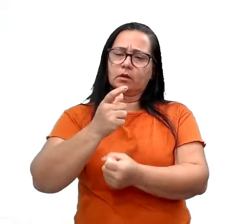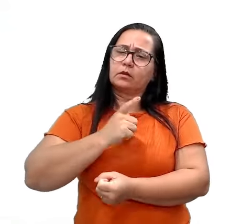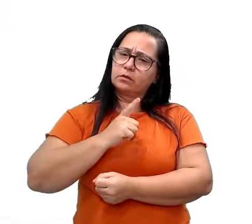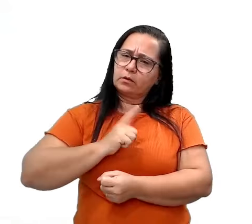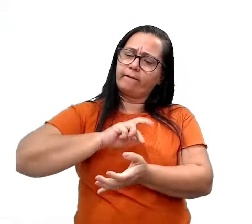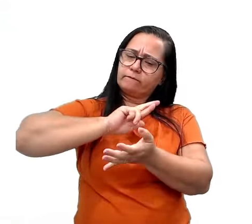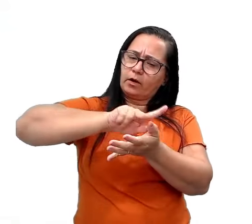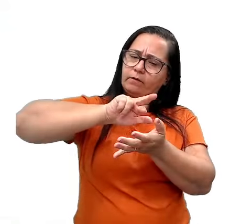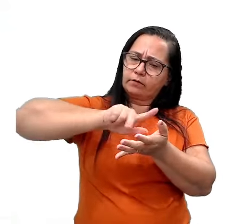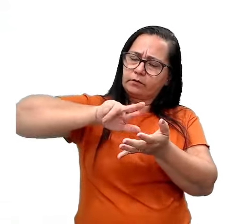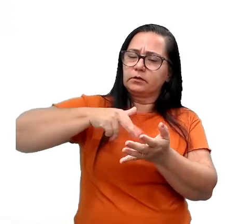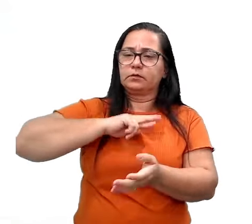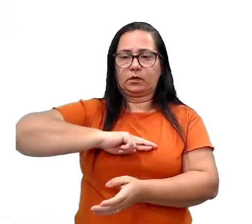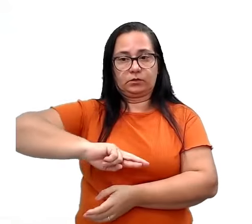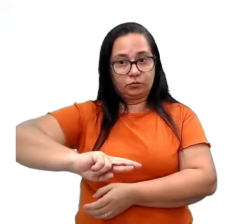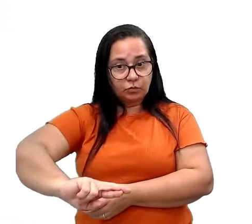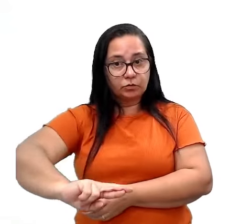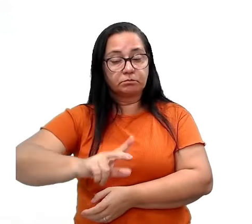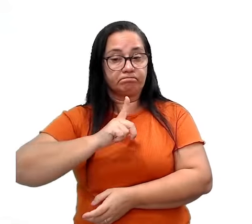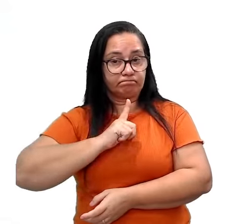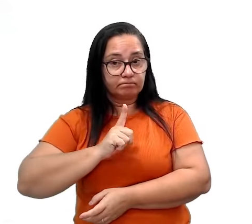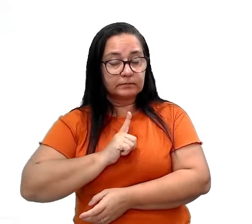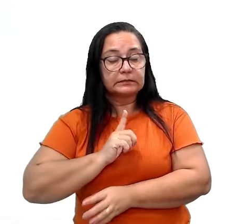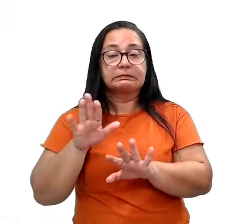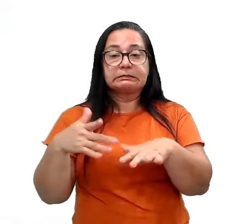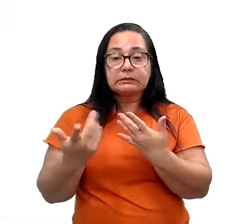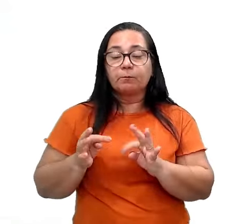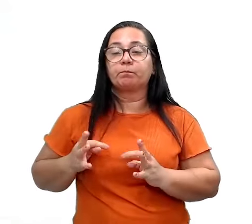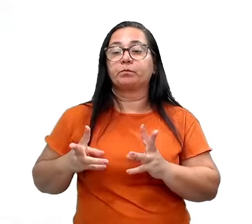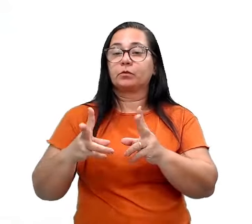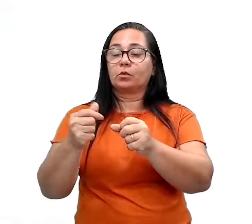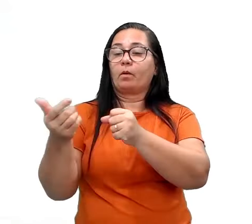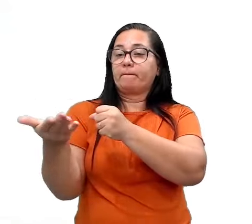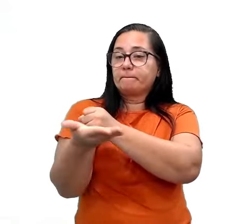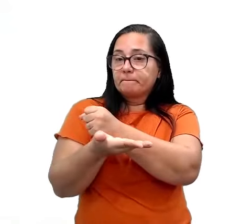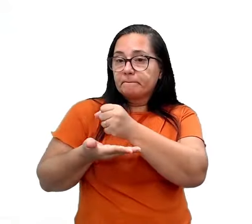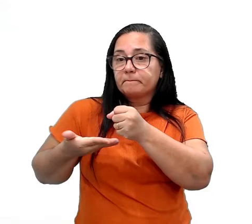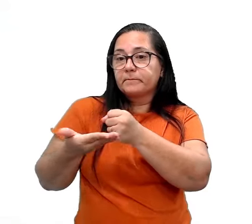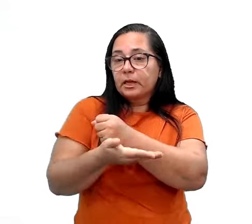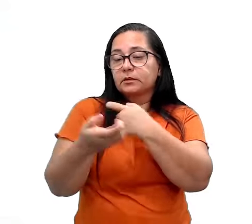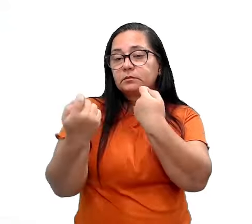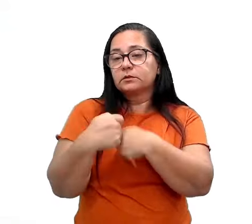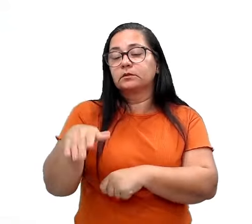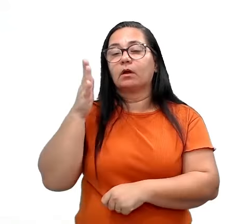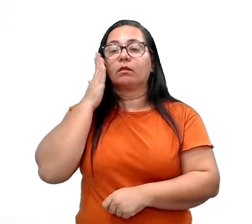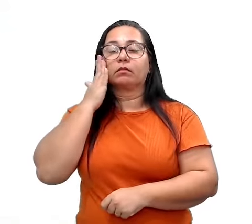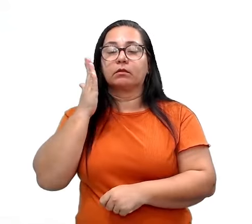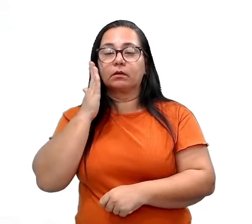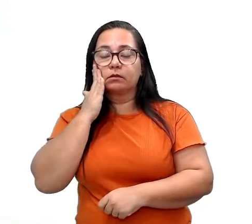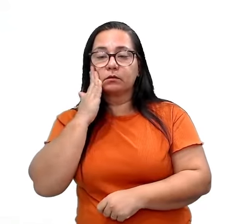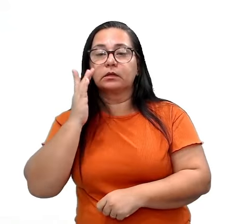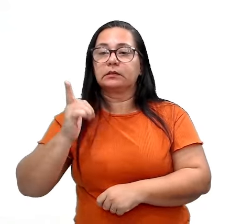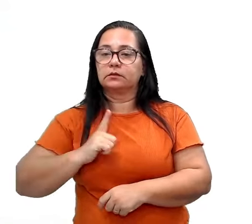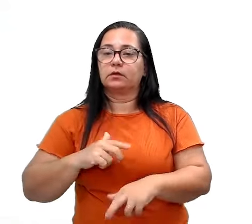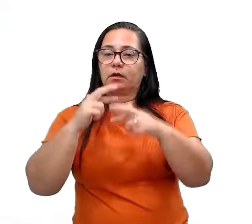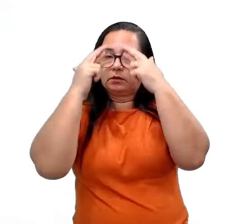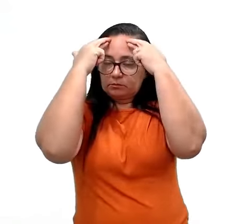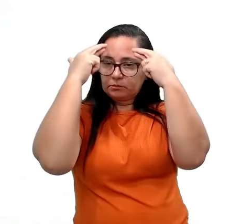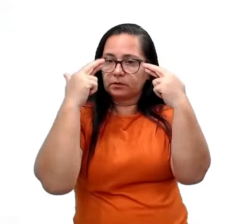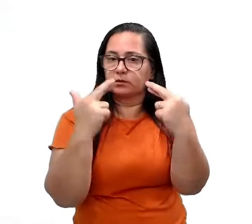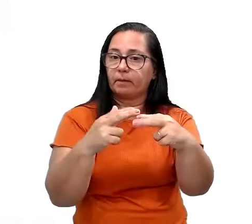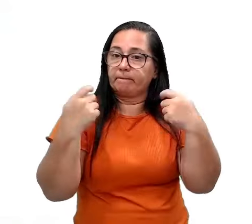diferentes tipos de religiões. E aí, toda essa fundamentação, a gente tem que entender, que a gente tem que respeitar,